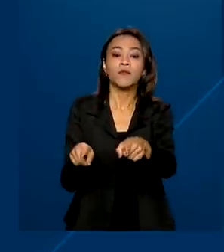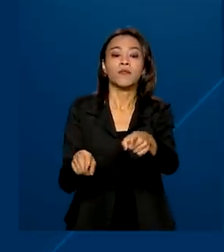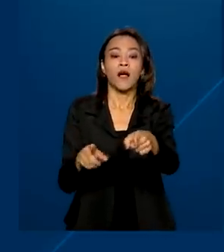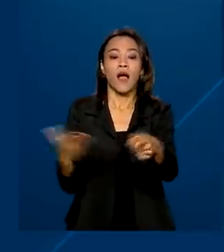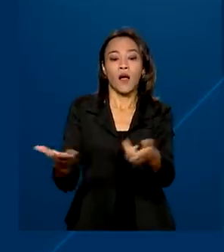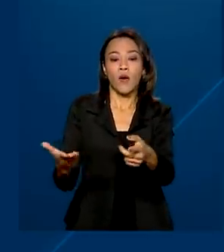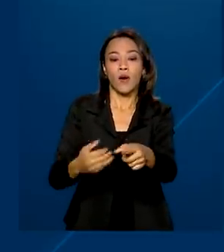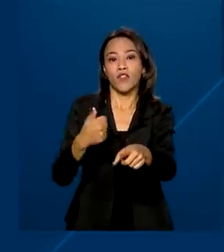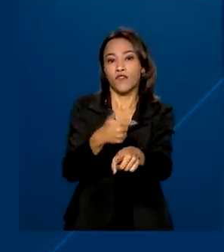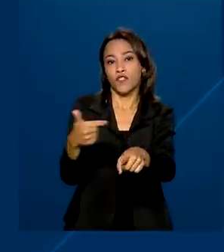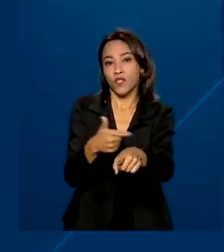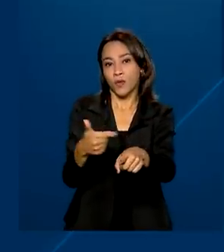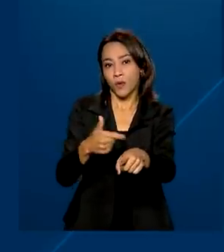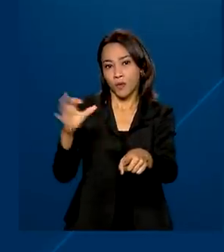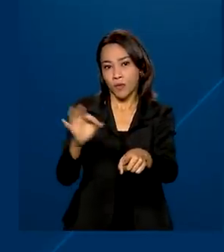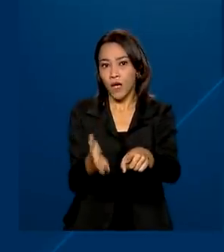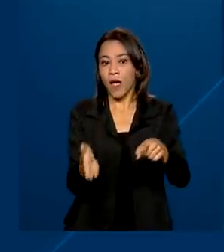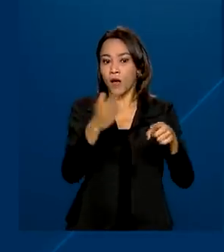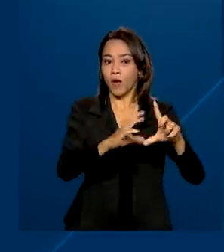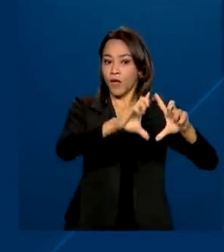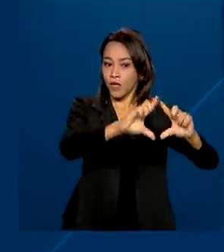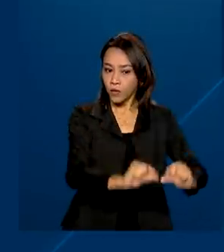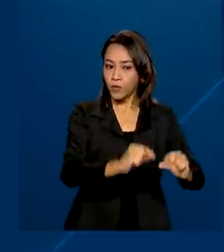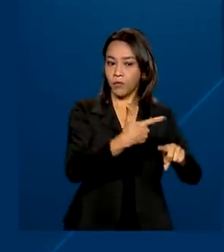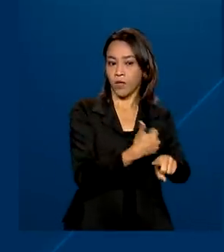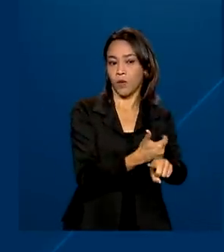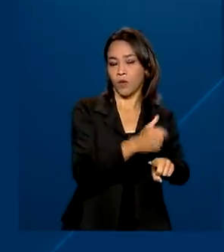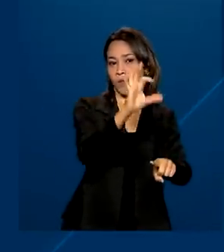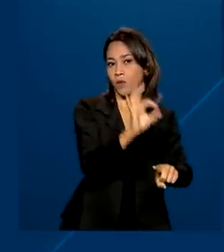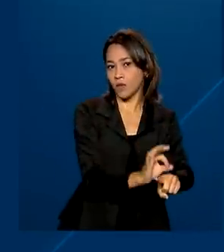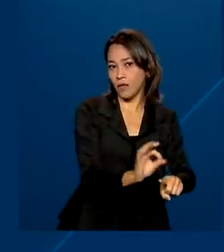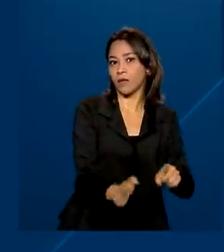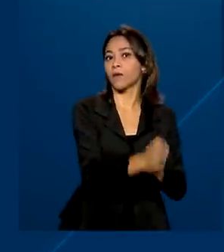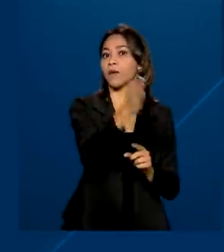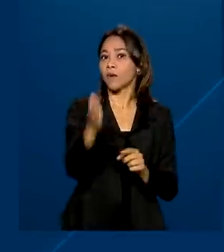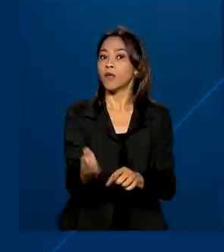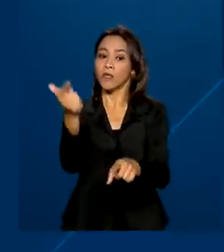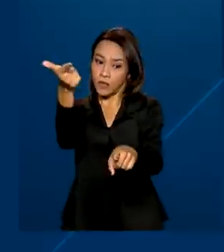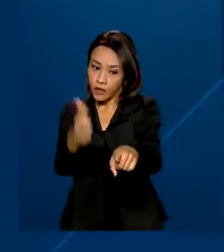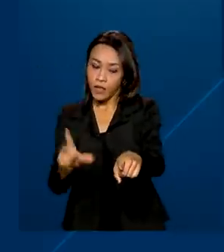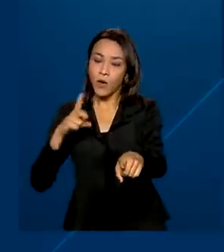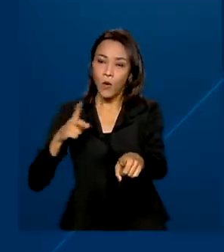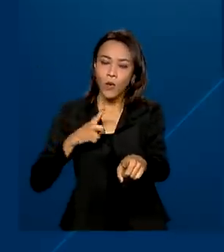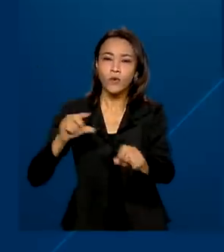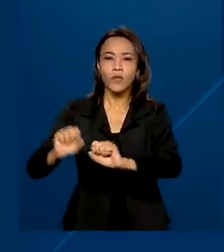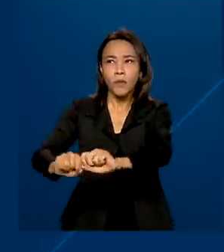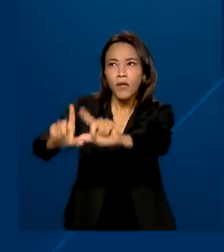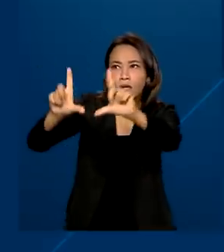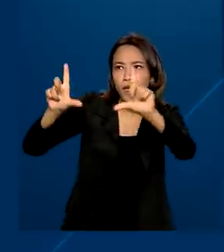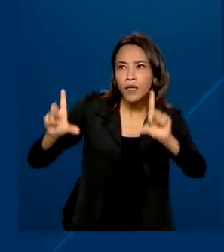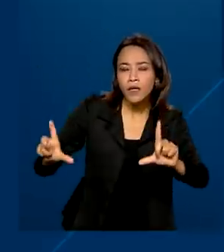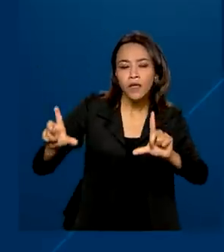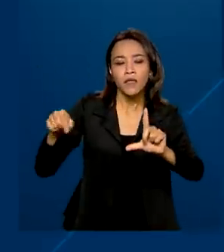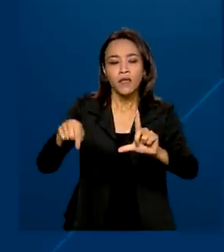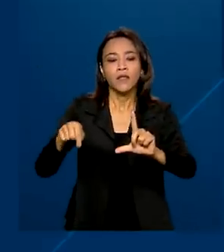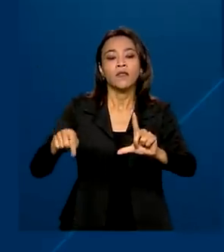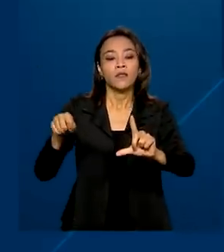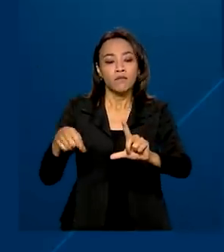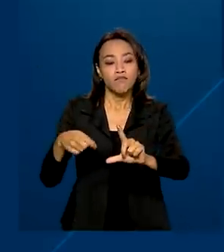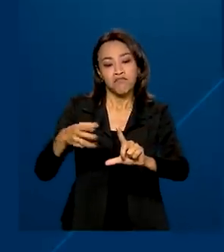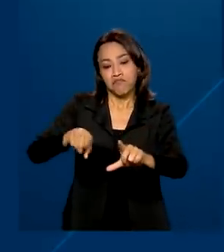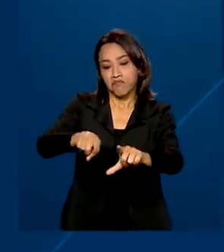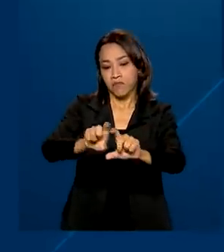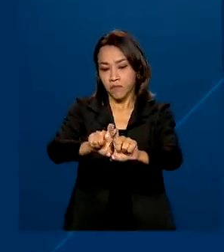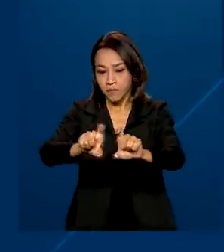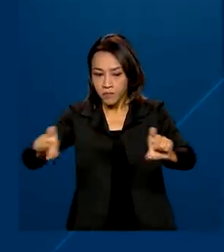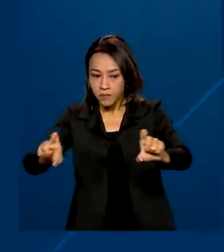22 para 12%. A medida abrange ainda máquinas de jogos de vídeo com tela incorporada, portáteis ou